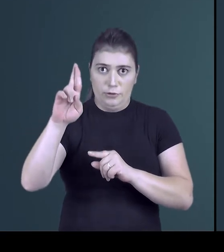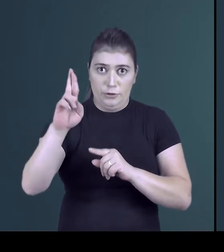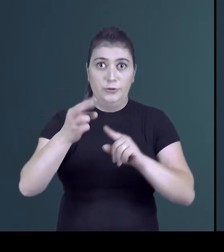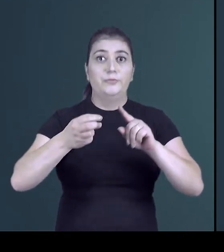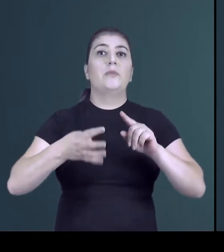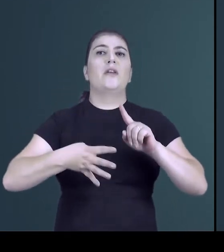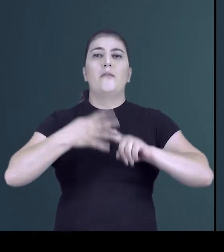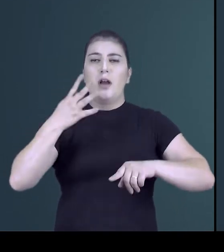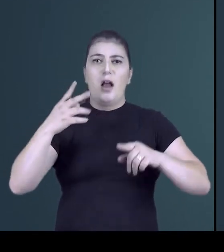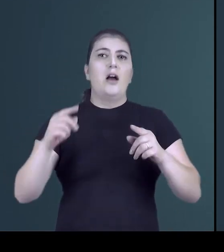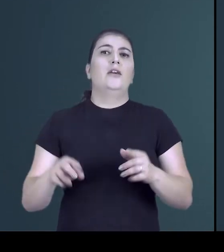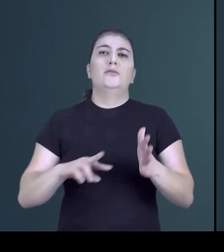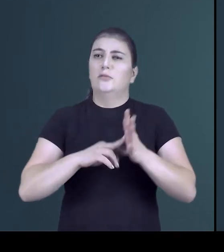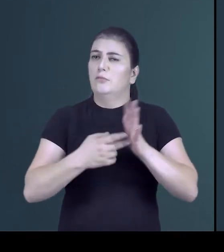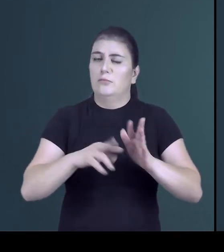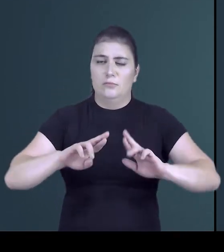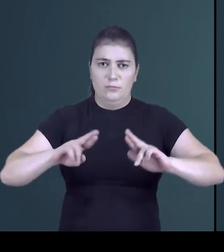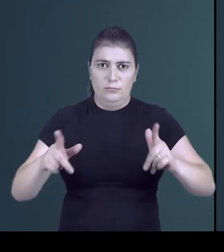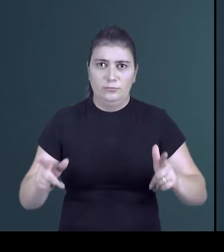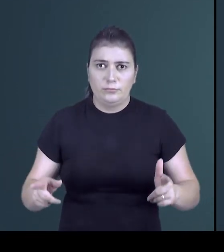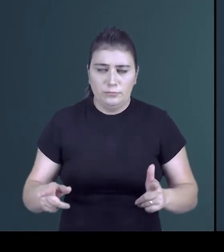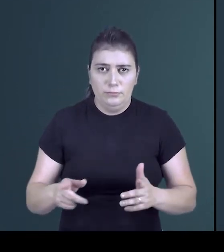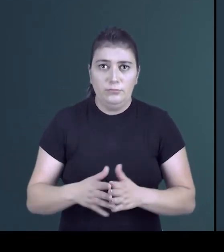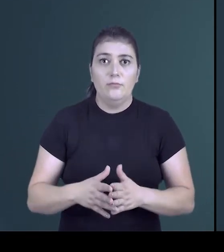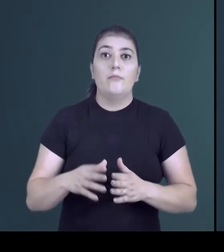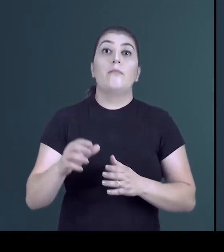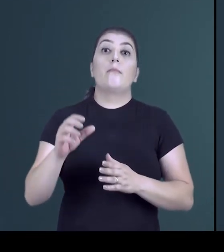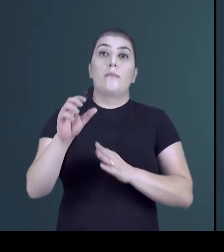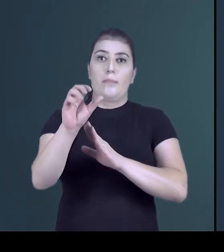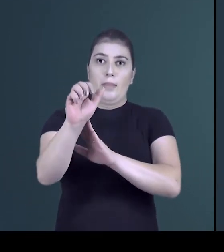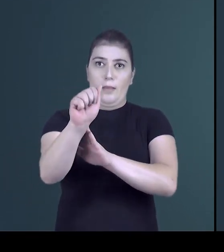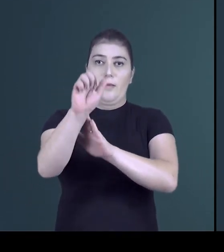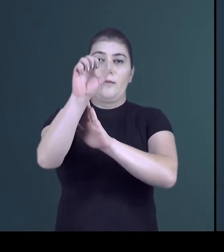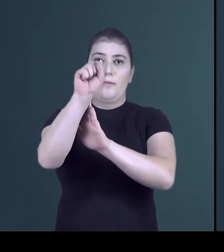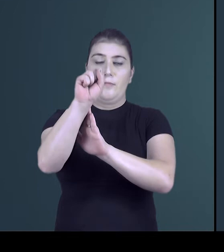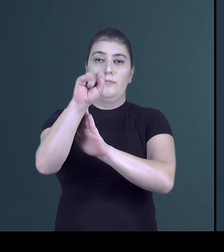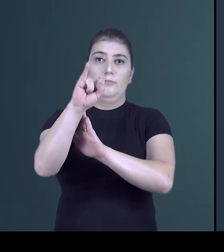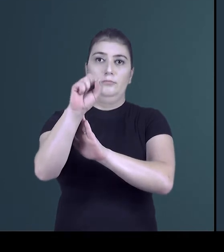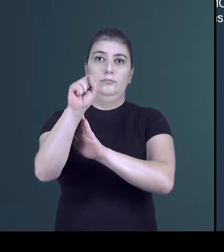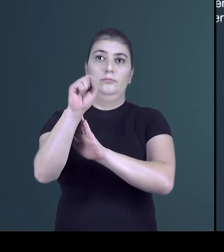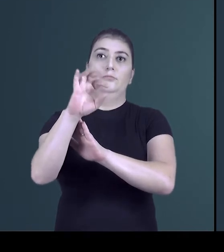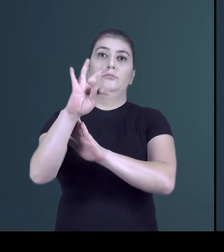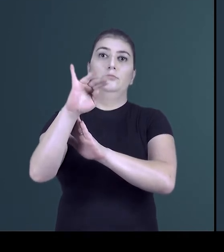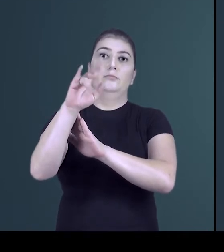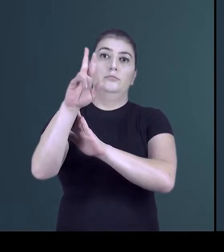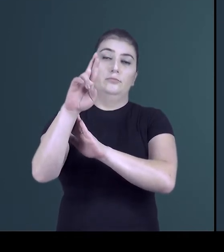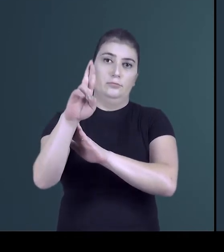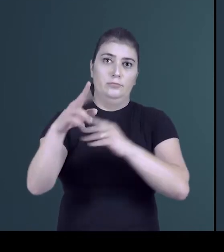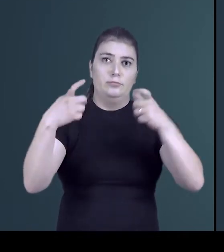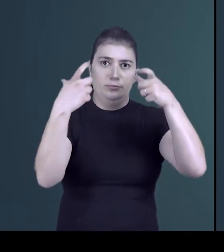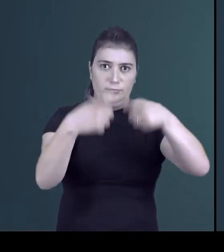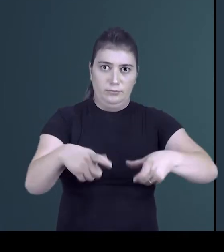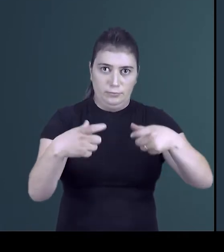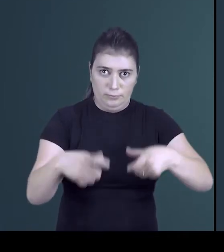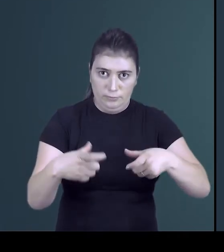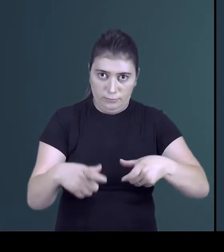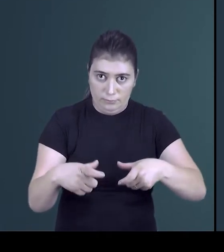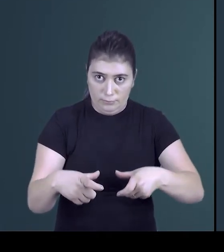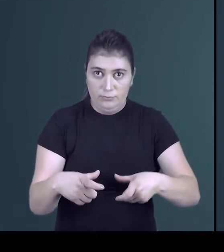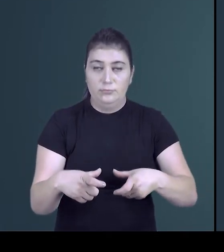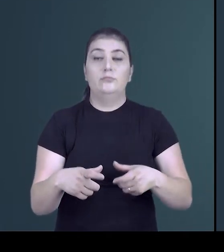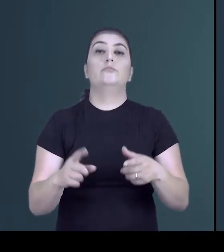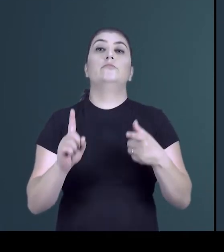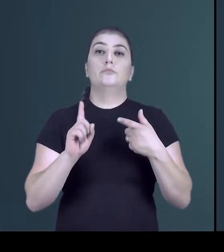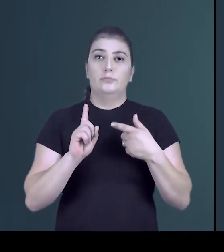tem três transitividades diferentes. Então, temos o verbo assistir no sentido de morar. Ele